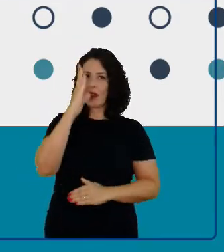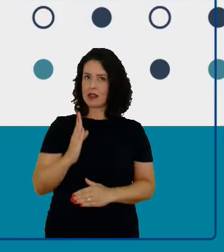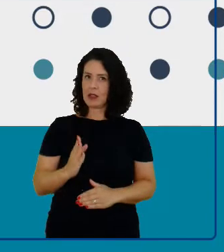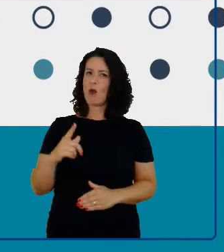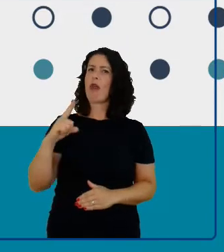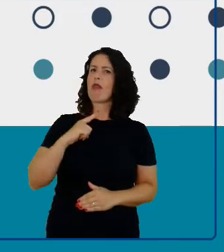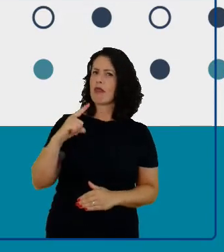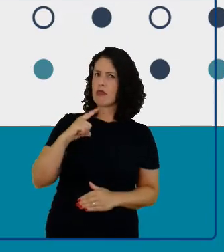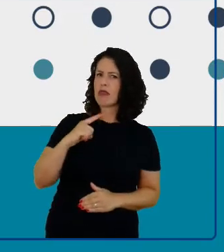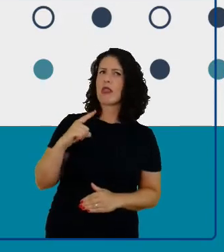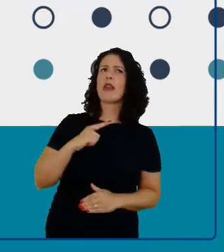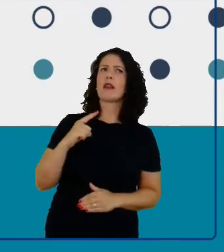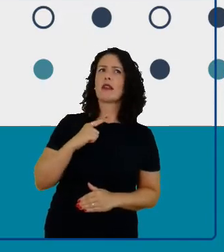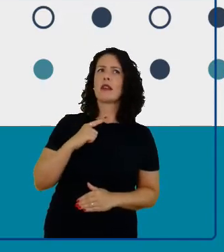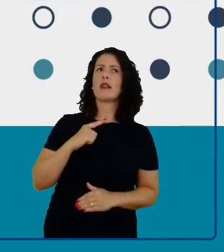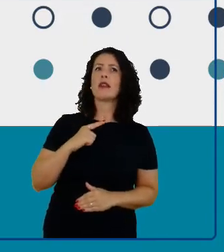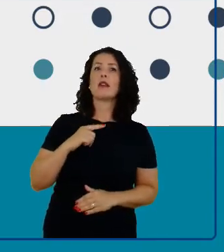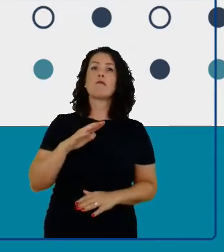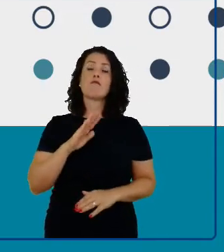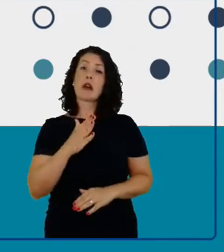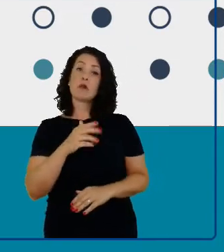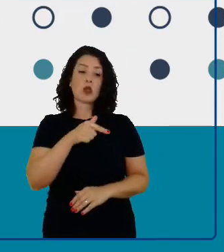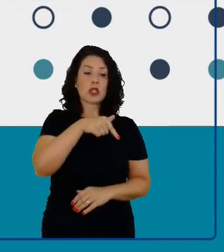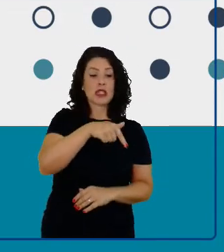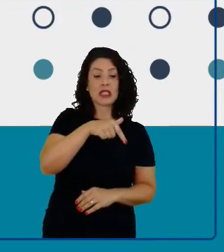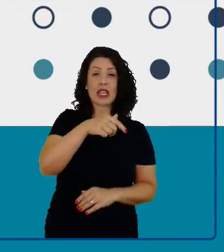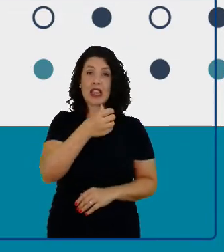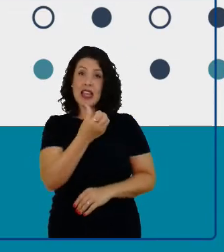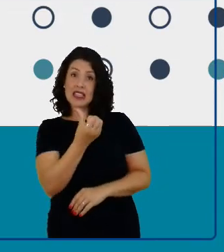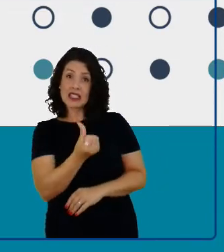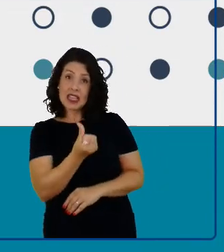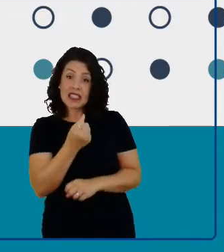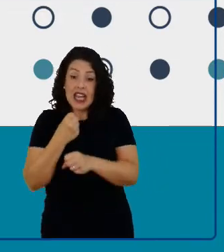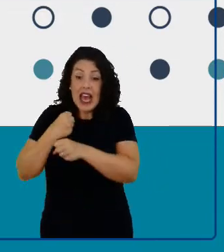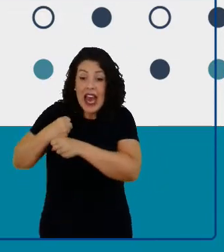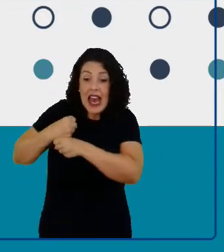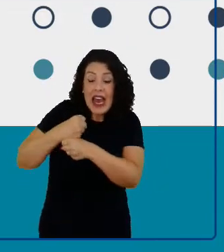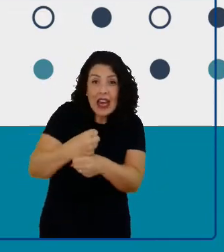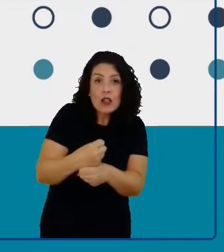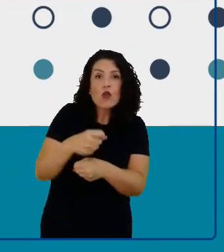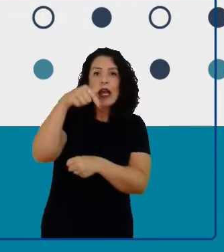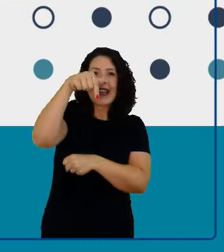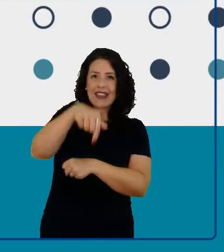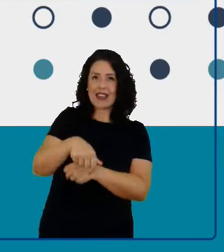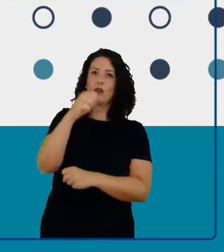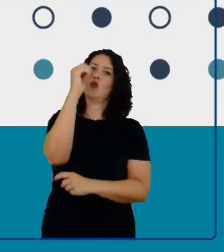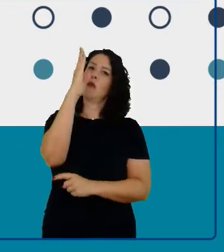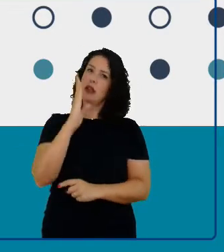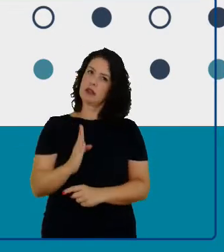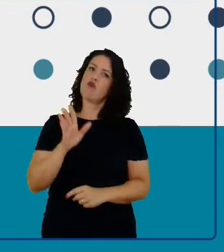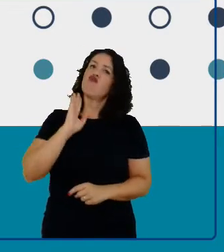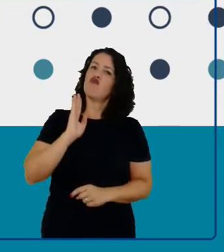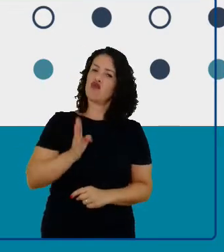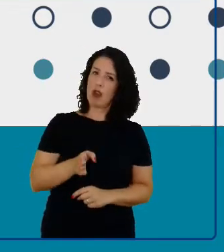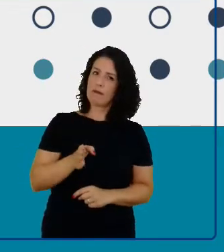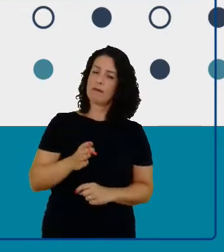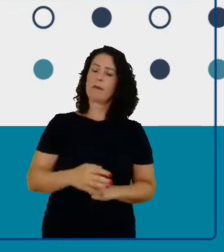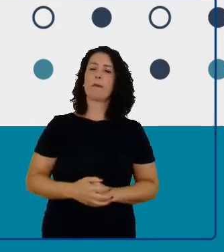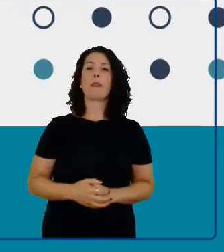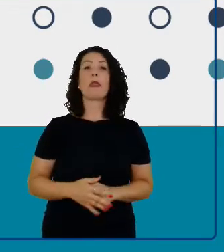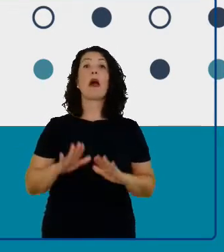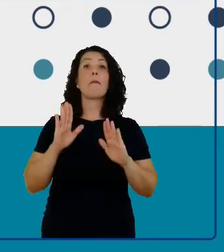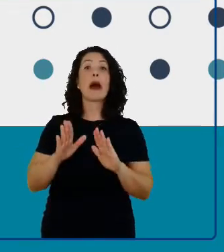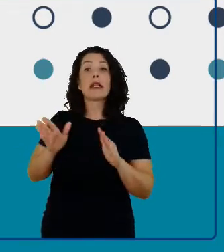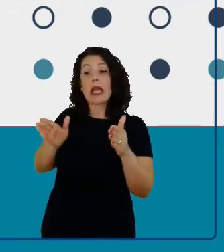76 anos aqui. Mas durante essa